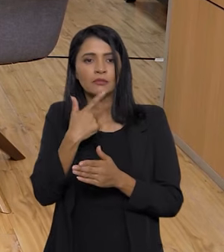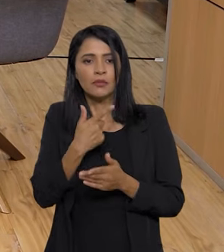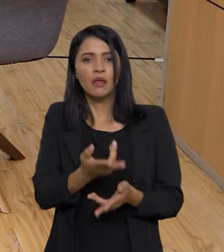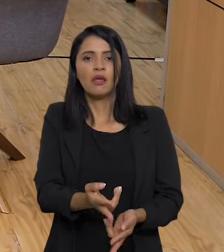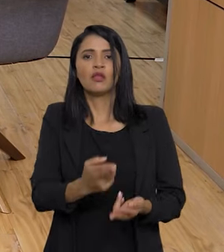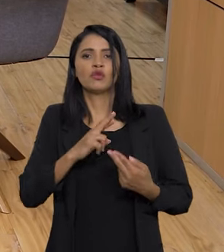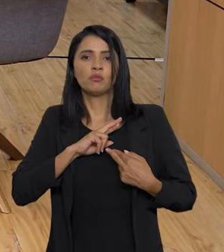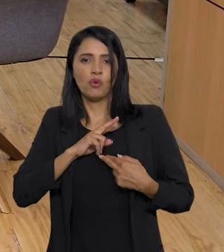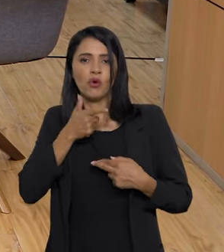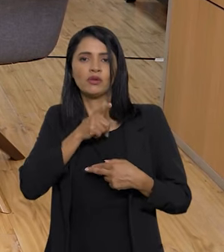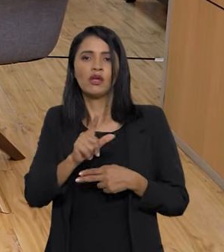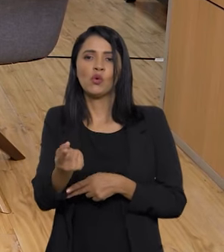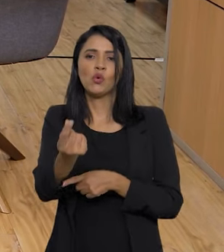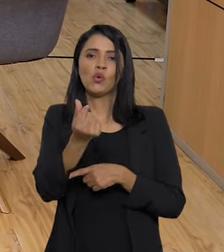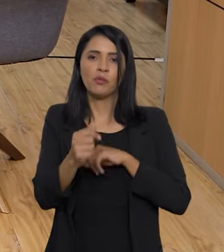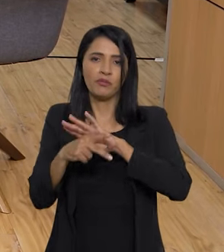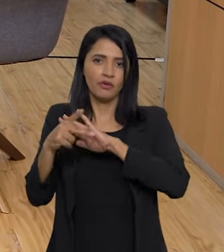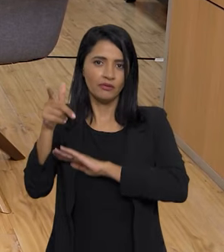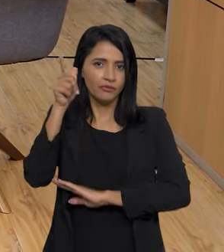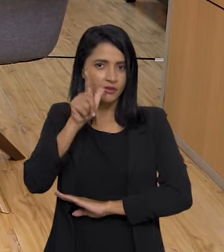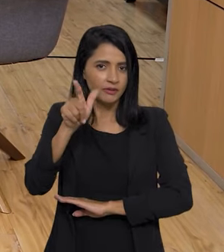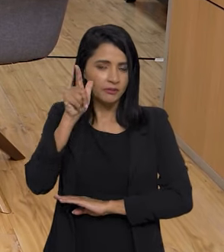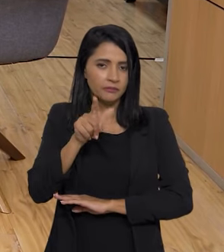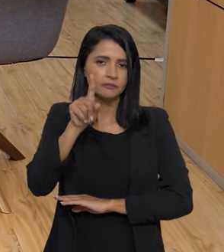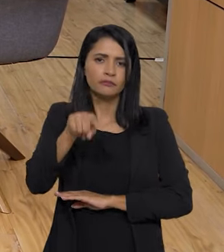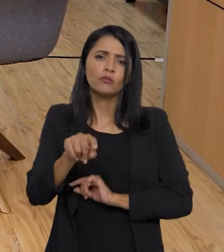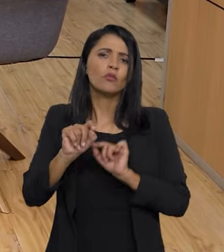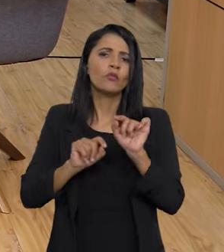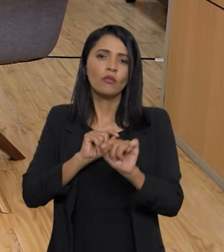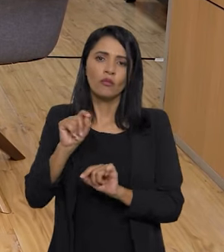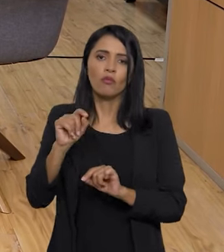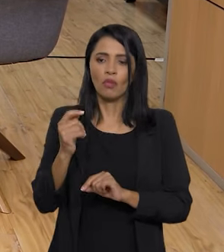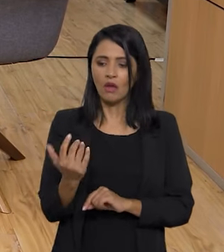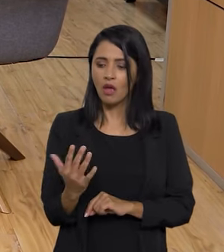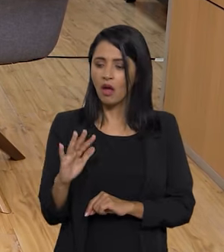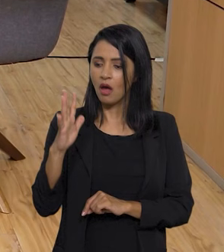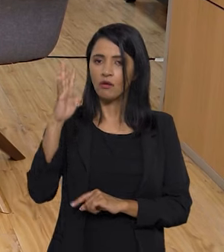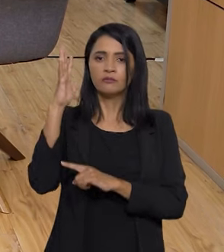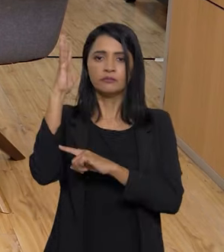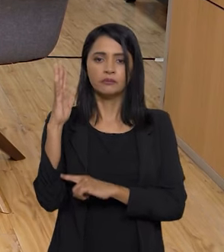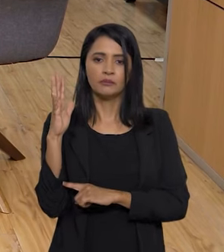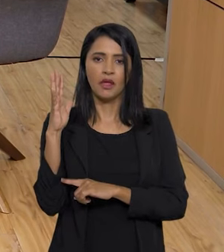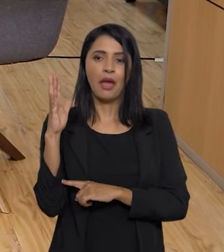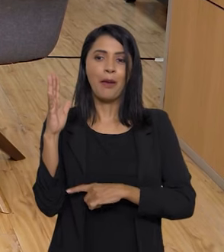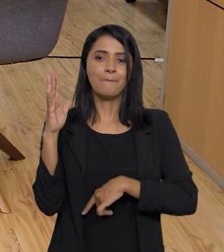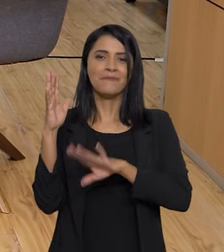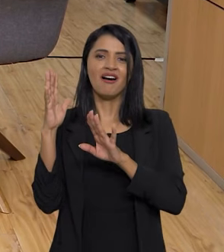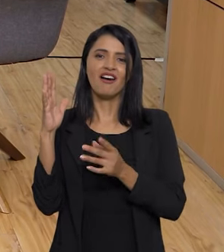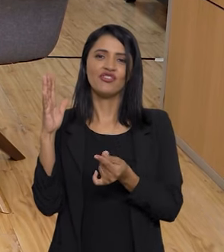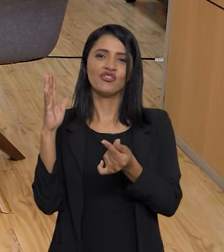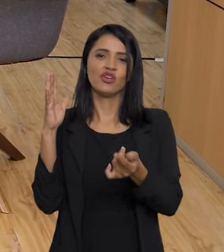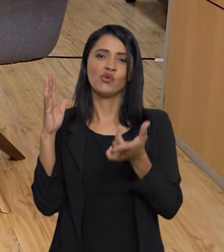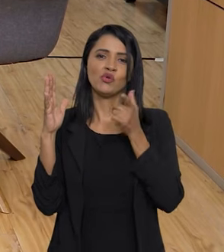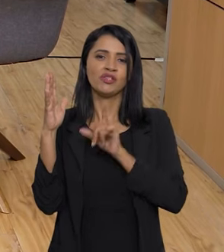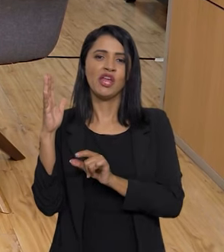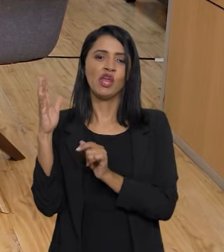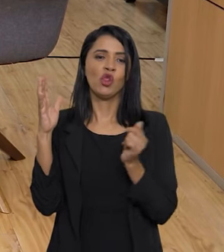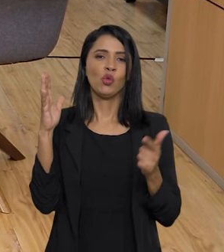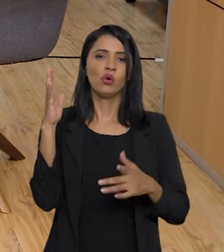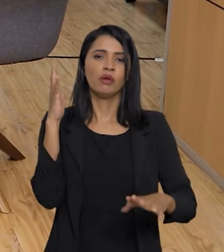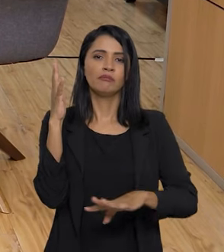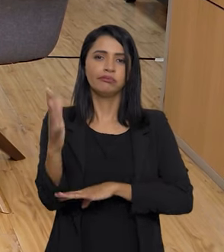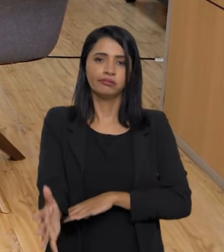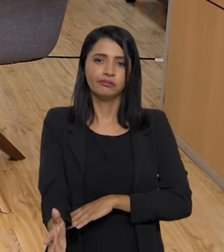econômico para eles. Que a lógica seja de que a árvore em pé vale a mais do que